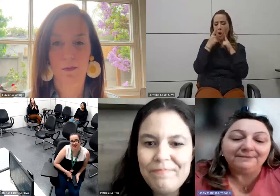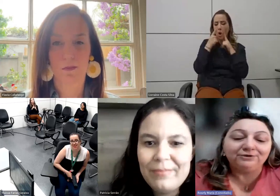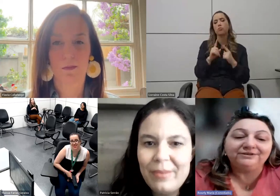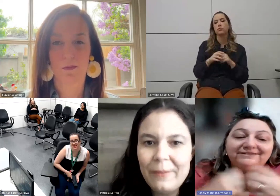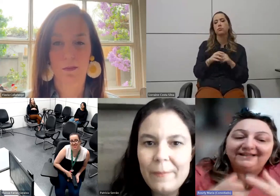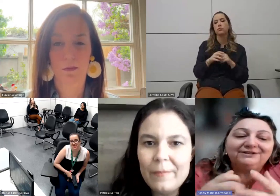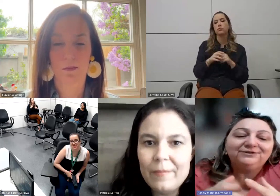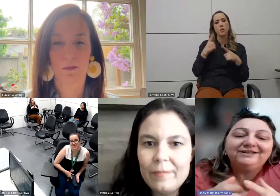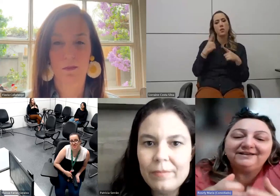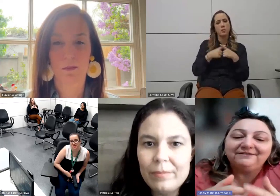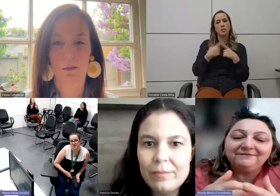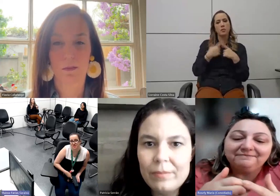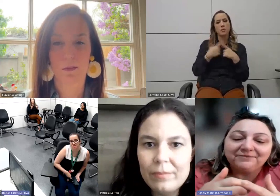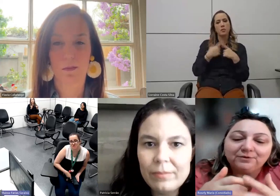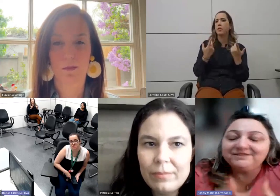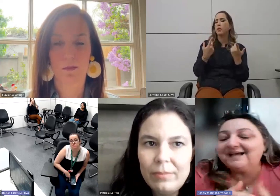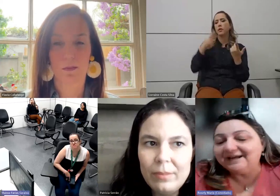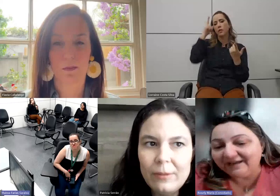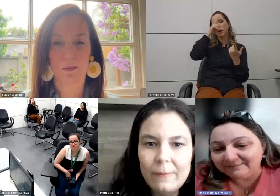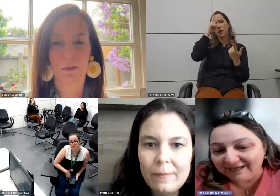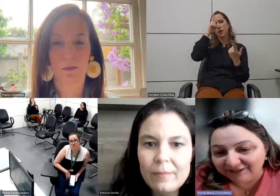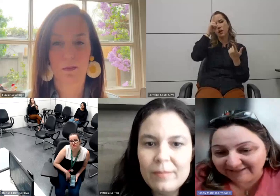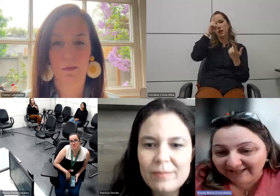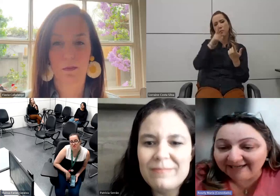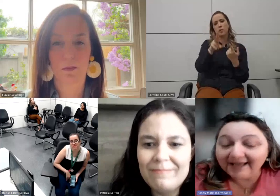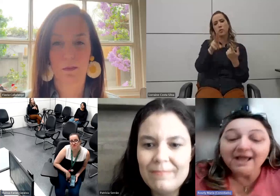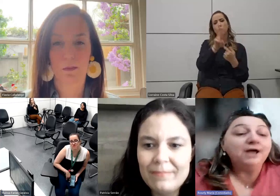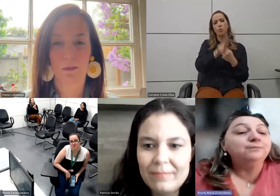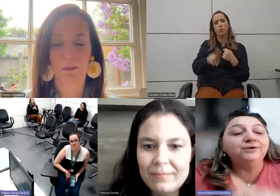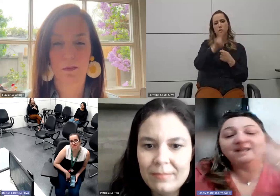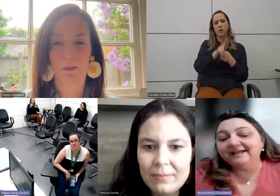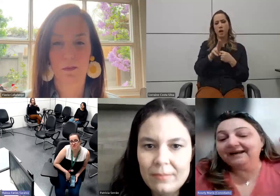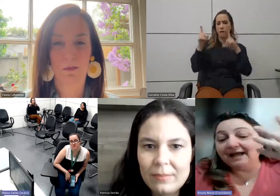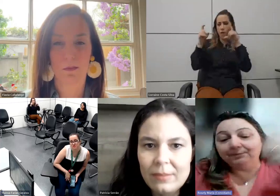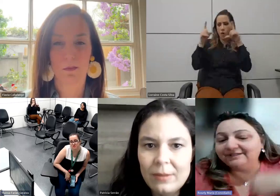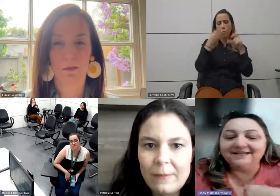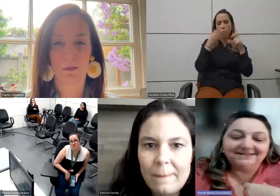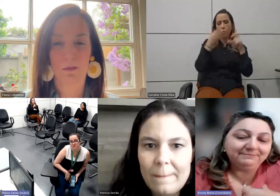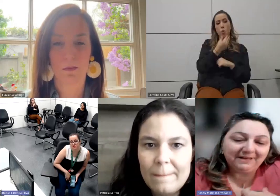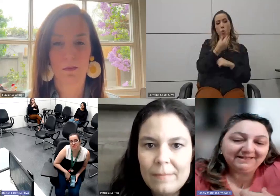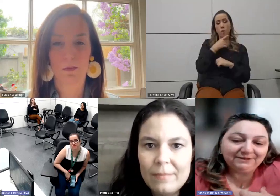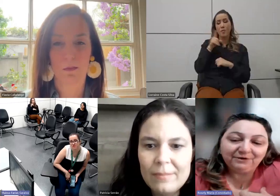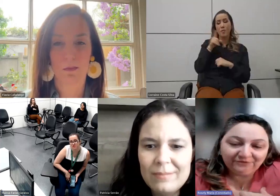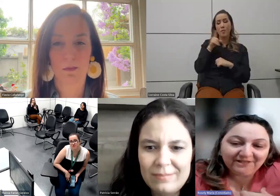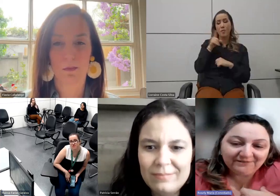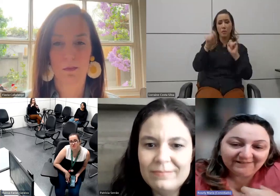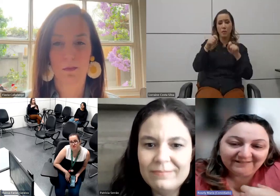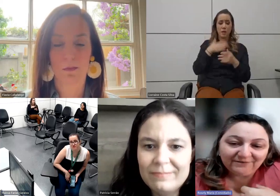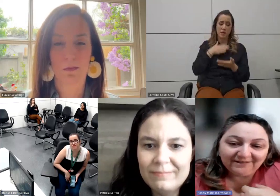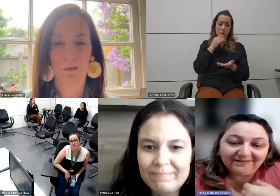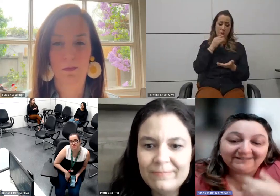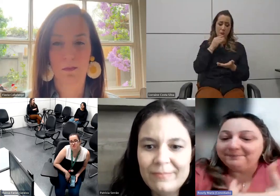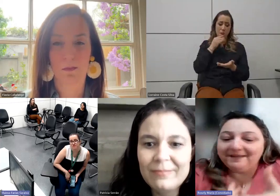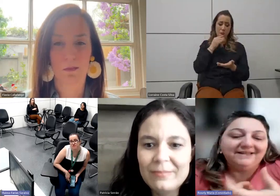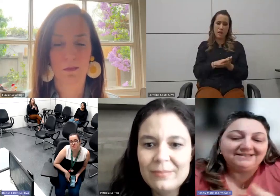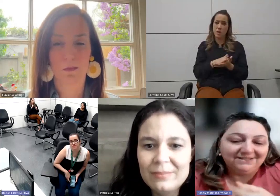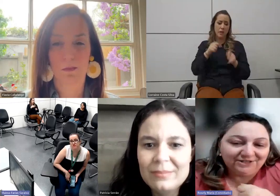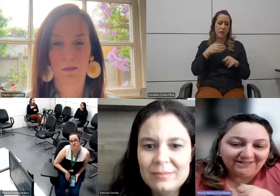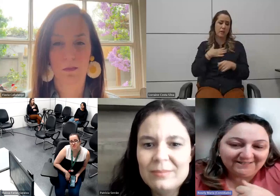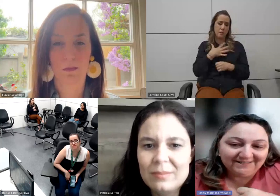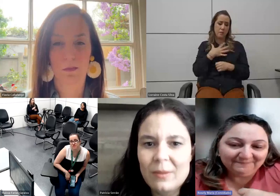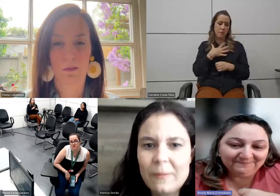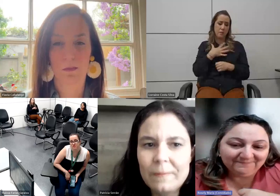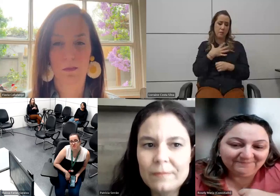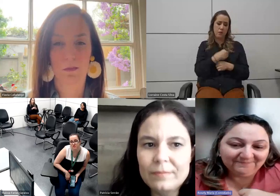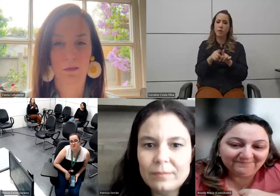quando eu lembro do tanto que usaram a imagem dele, porque aquele lá poderia ser meu marido, meu filho, entendeu? Que também